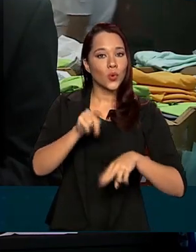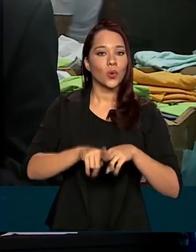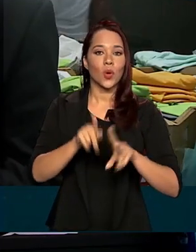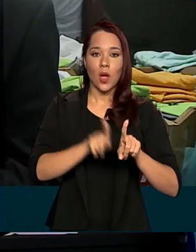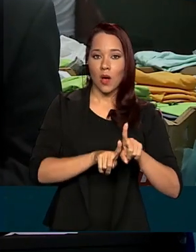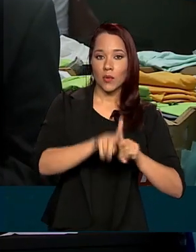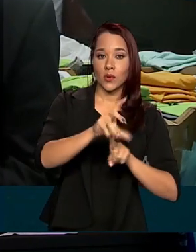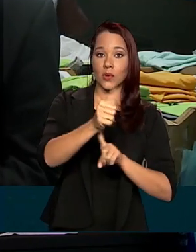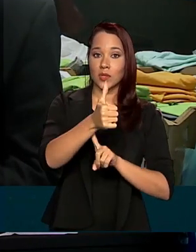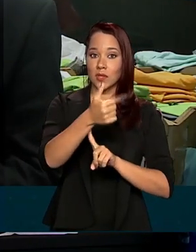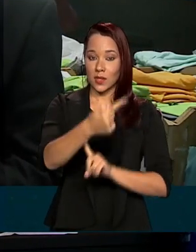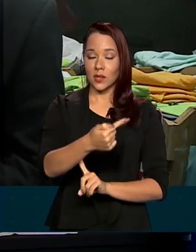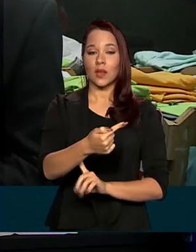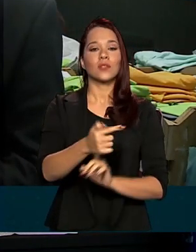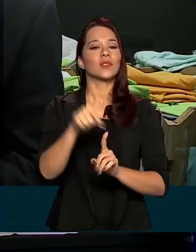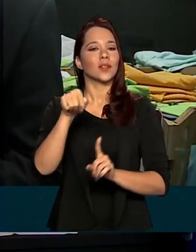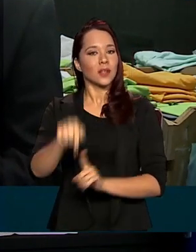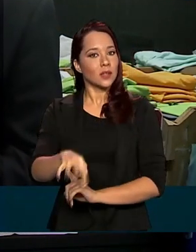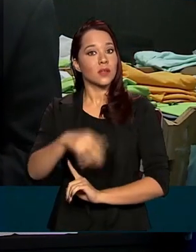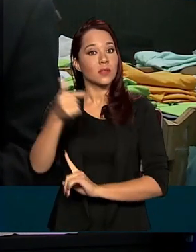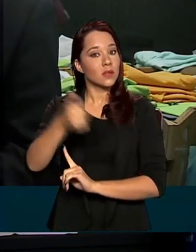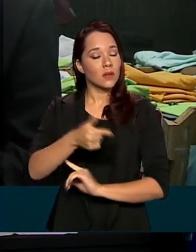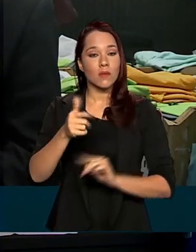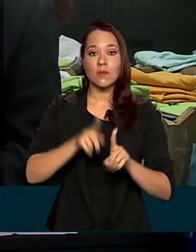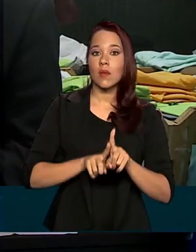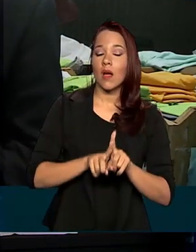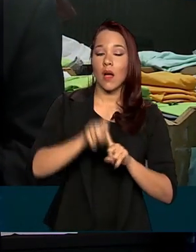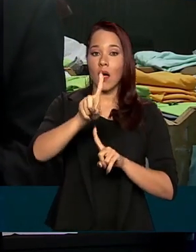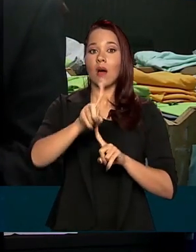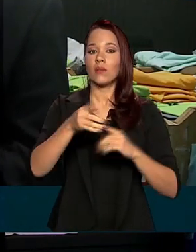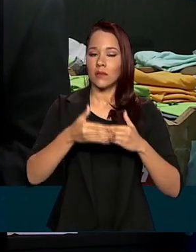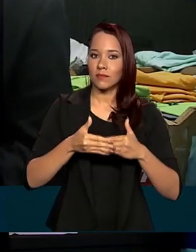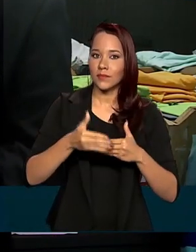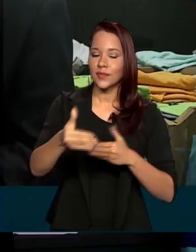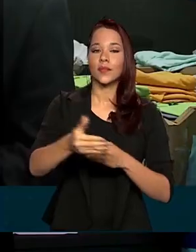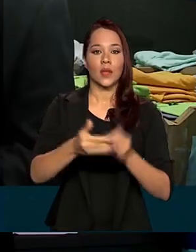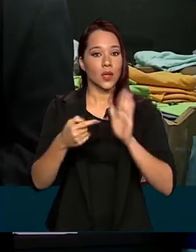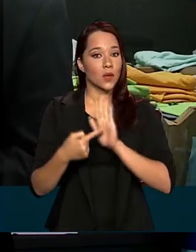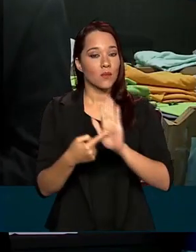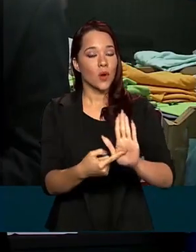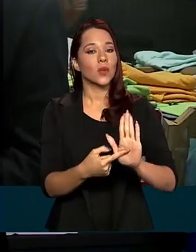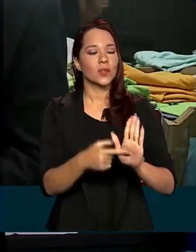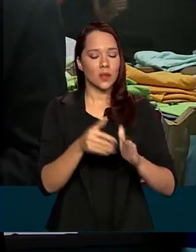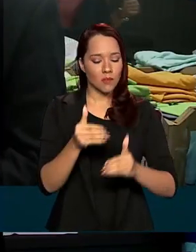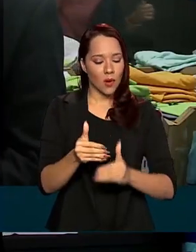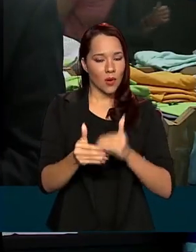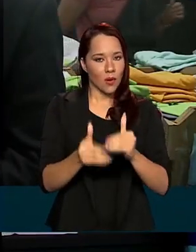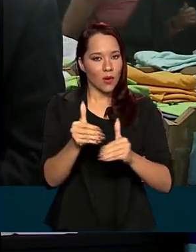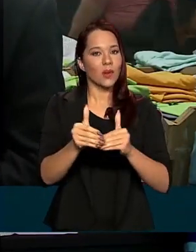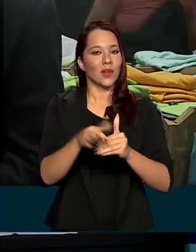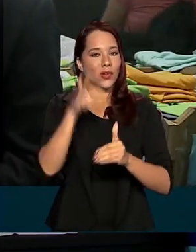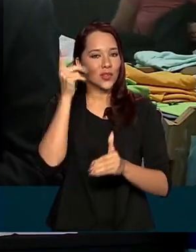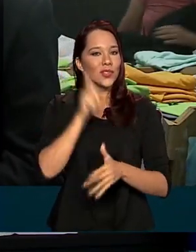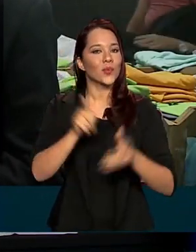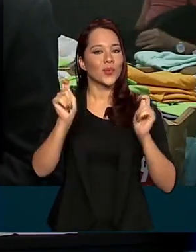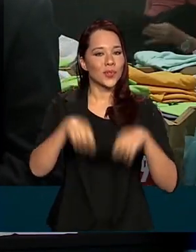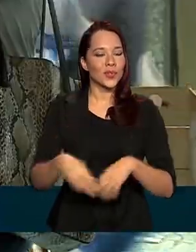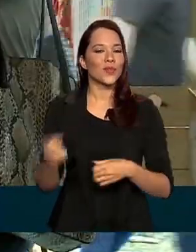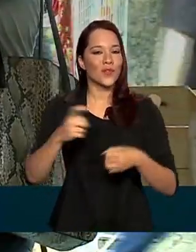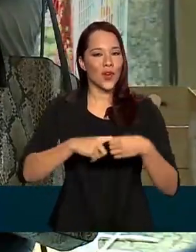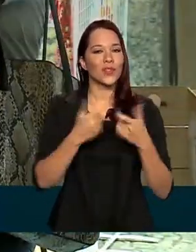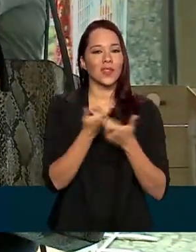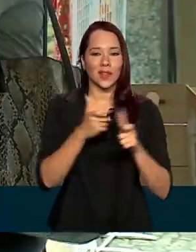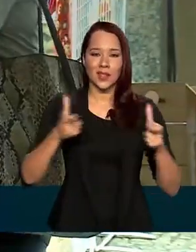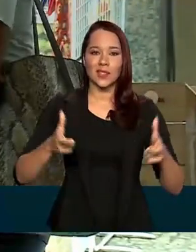17 pontos. Esta foi a segunda alta consecutiva e revela que de forma gradual é possível voltar a